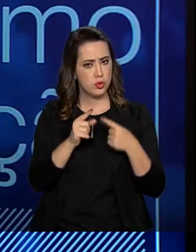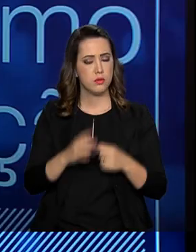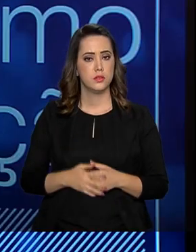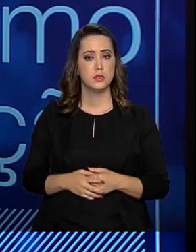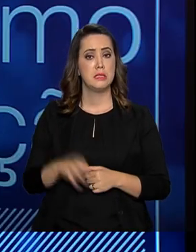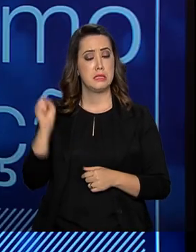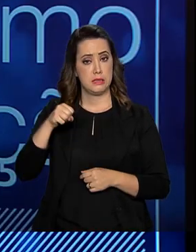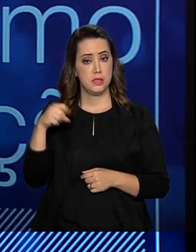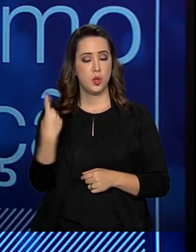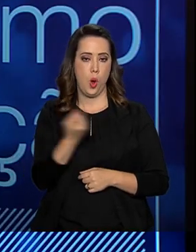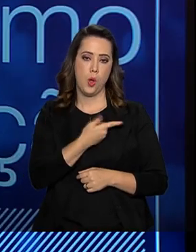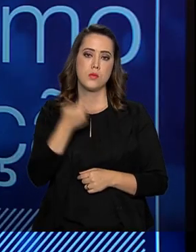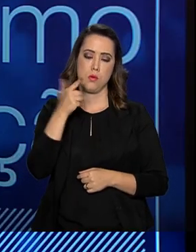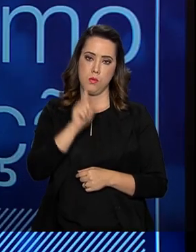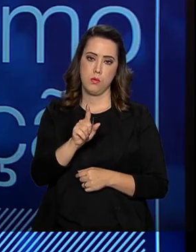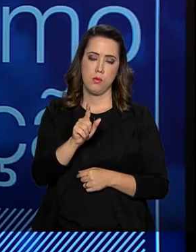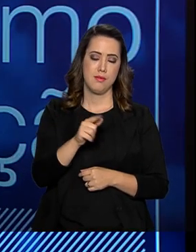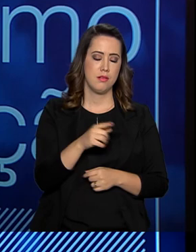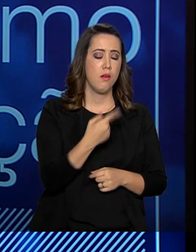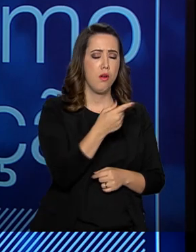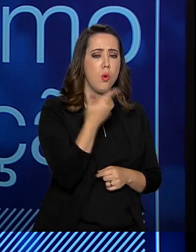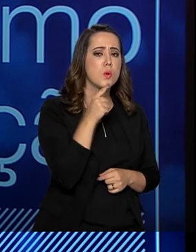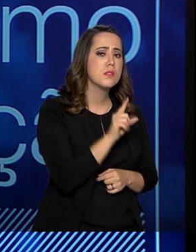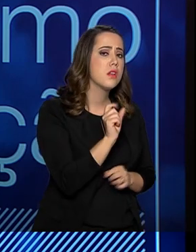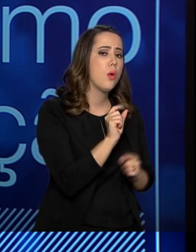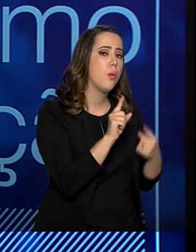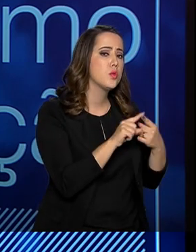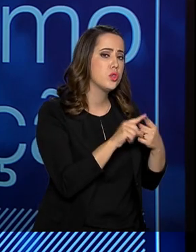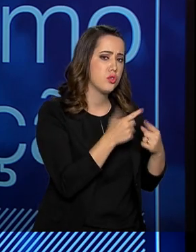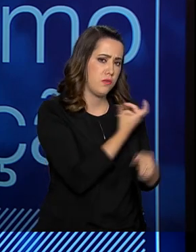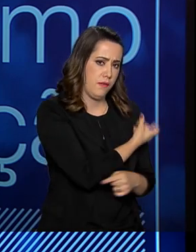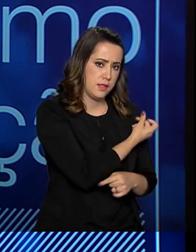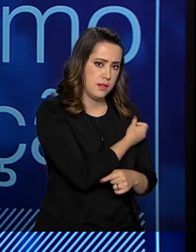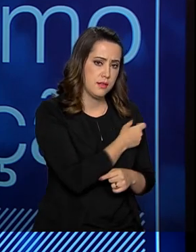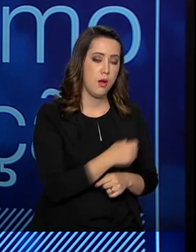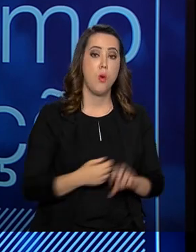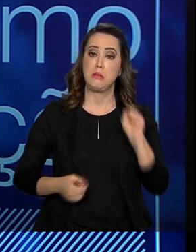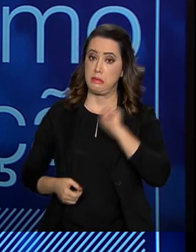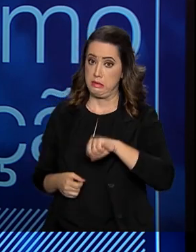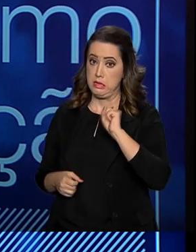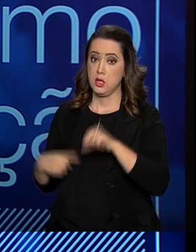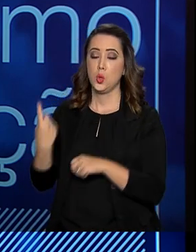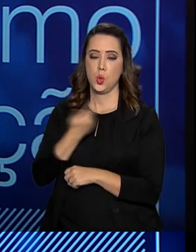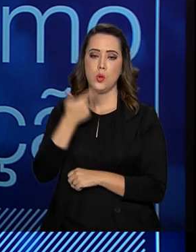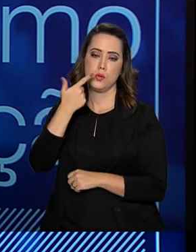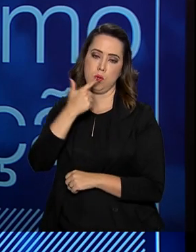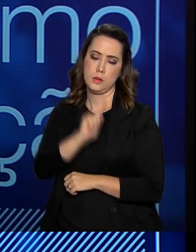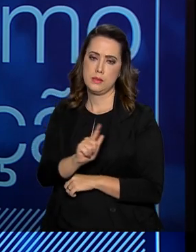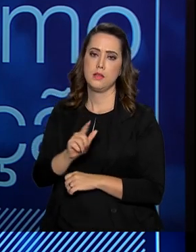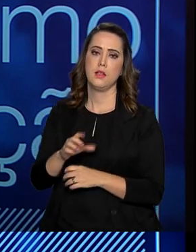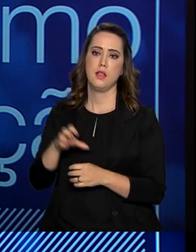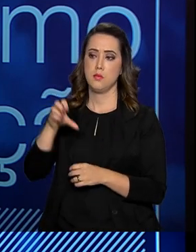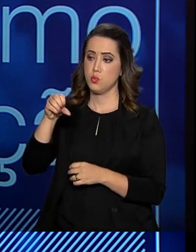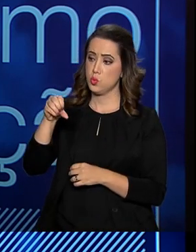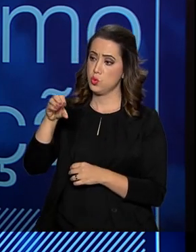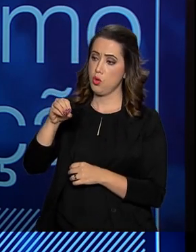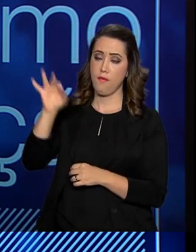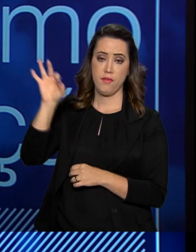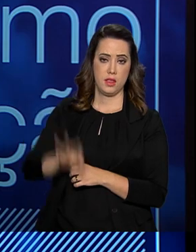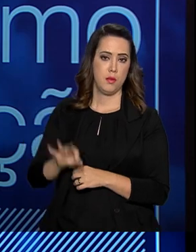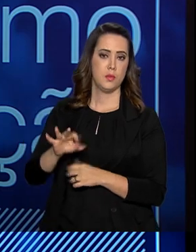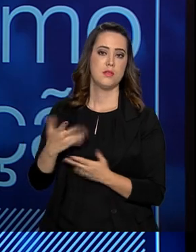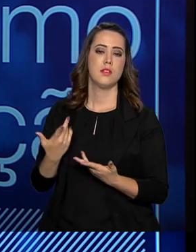Alcançou a meta, nós atingimos mais de 90% de cobertura global. A Organização Mundial da Saúde